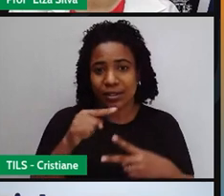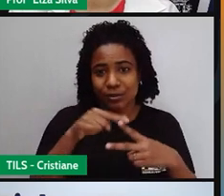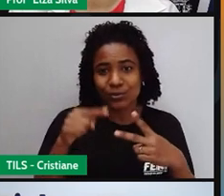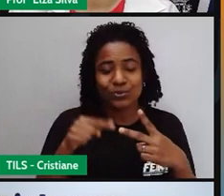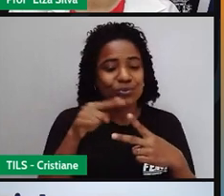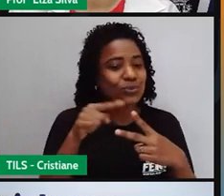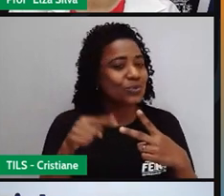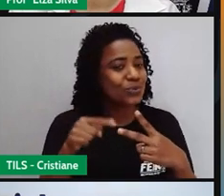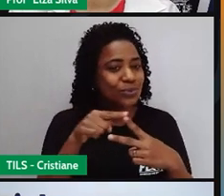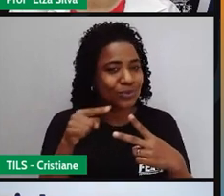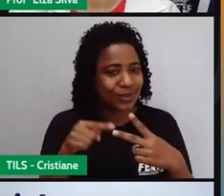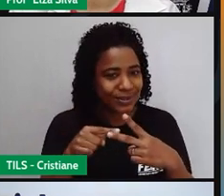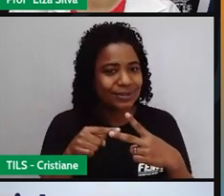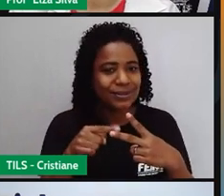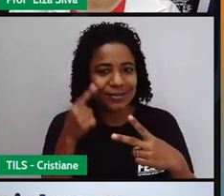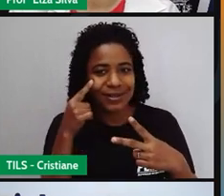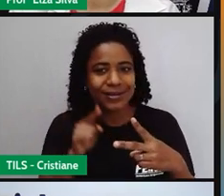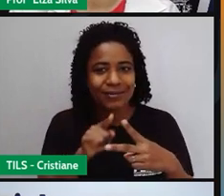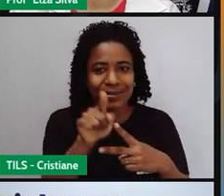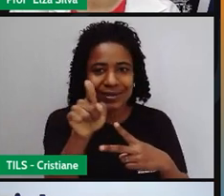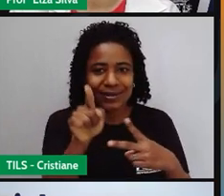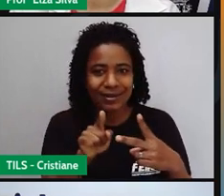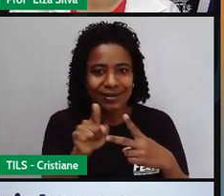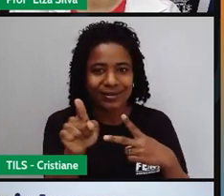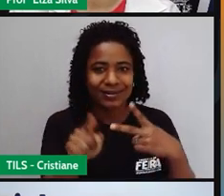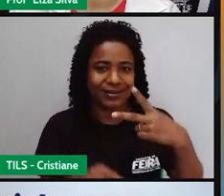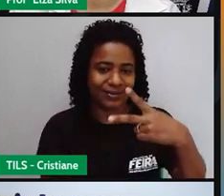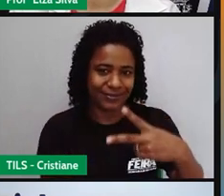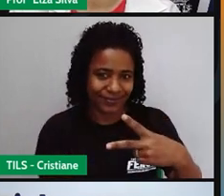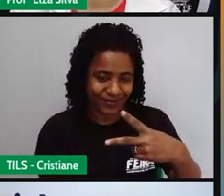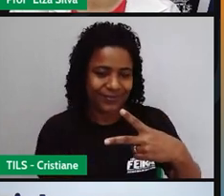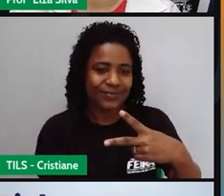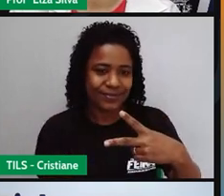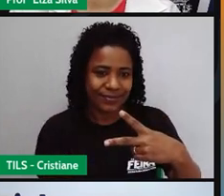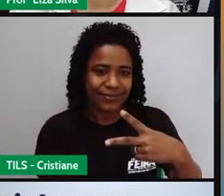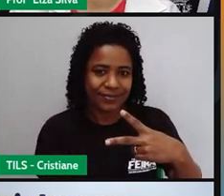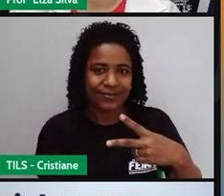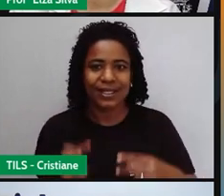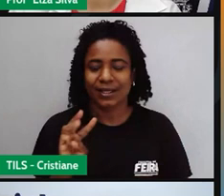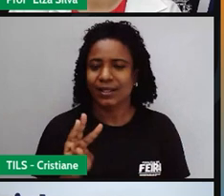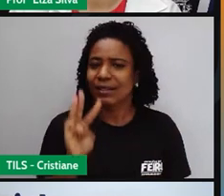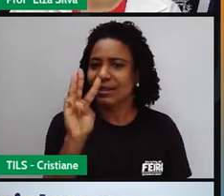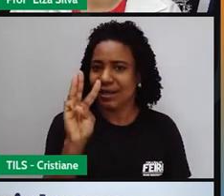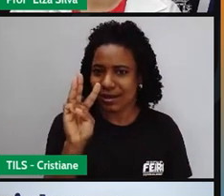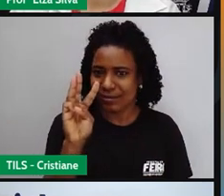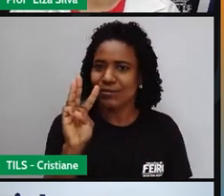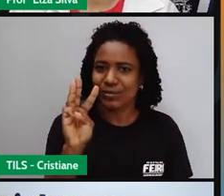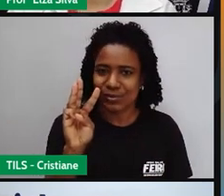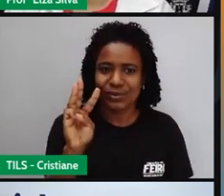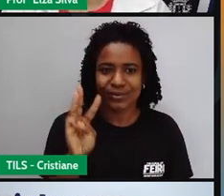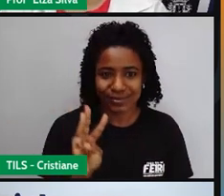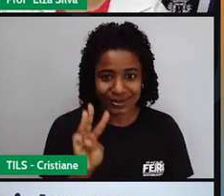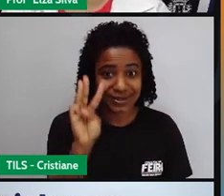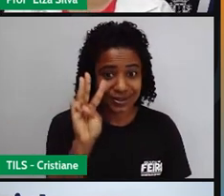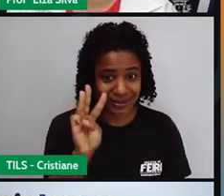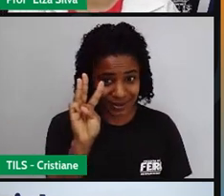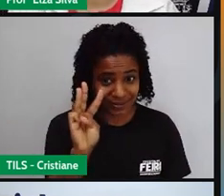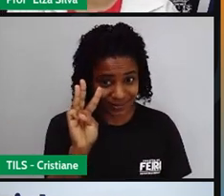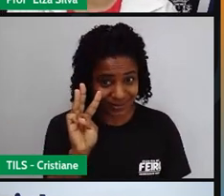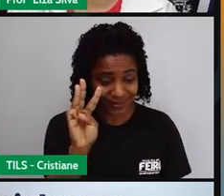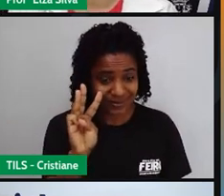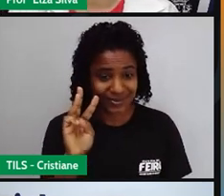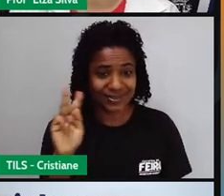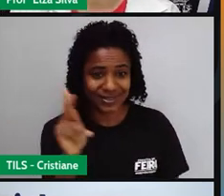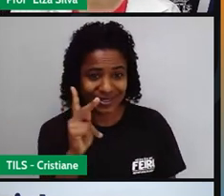palavras das perguntas, elas são escritas em W e H. É o double-way questions. E a